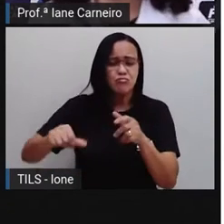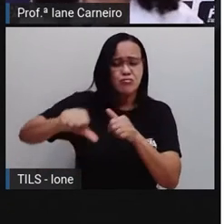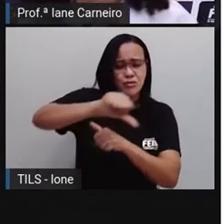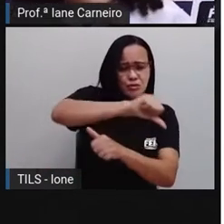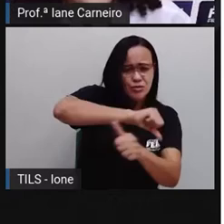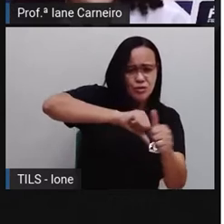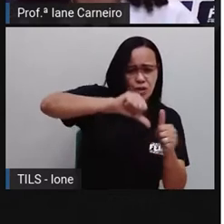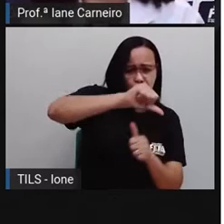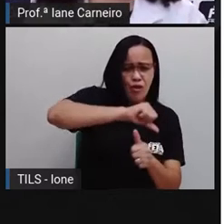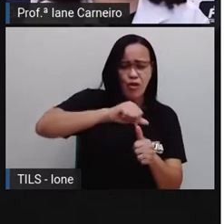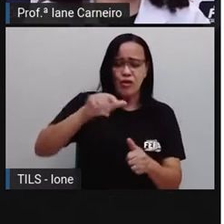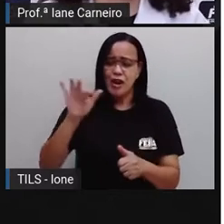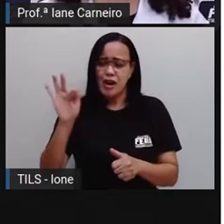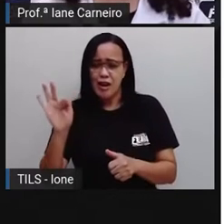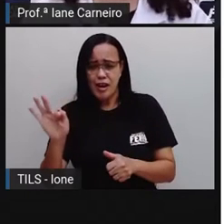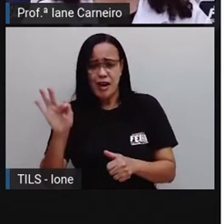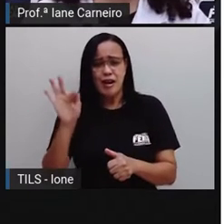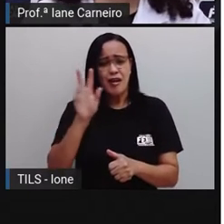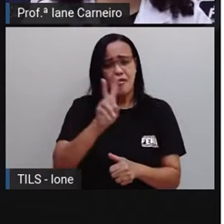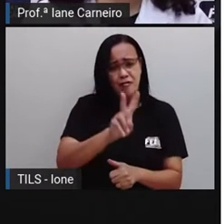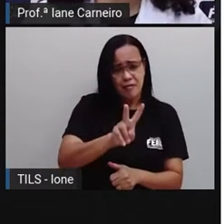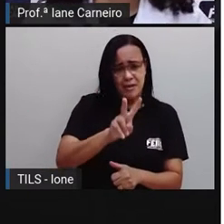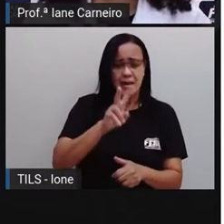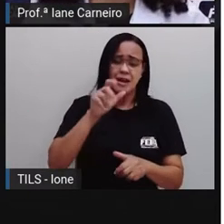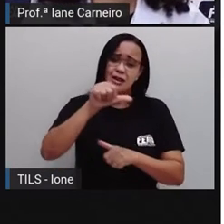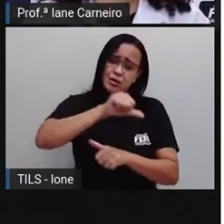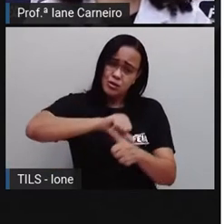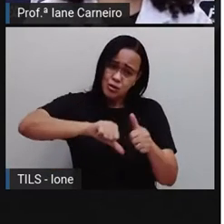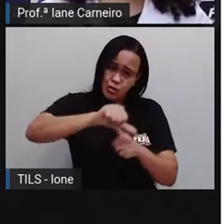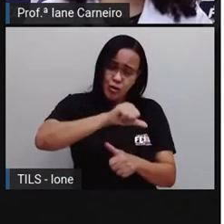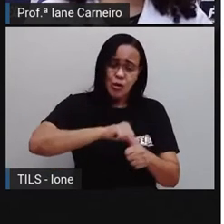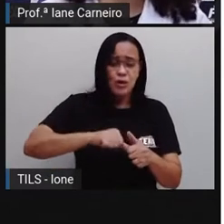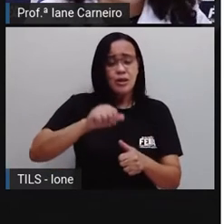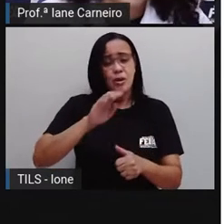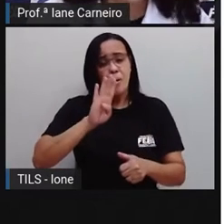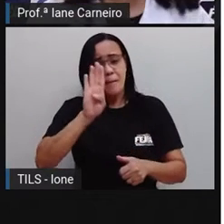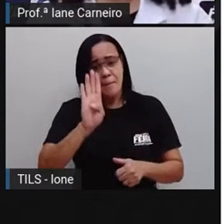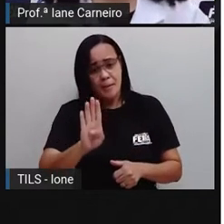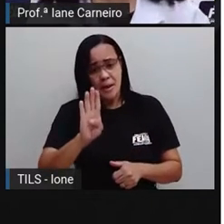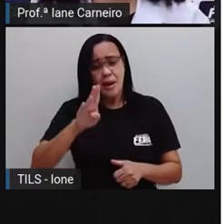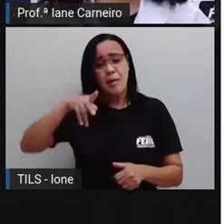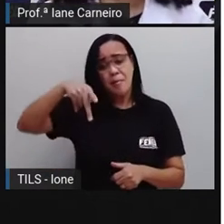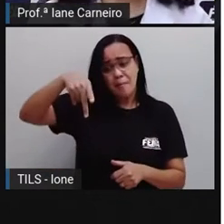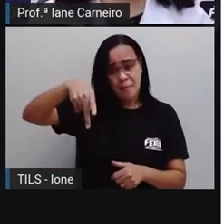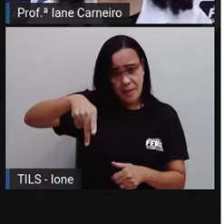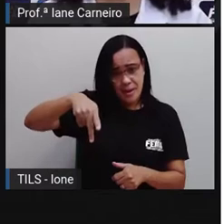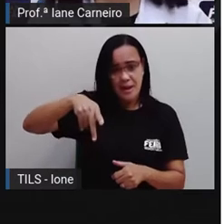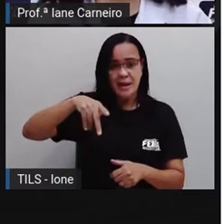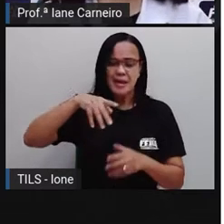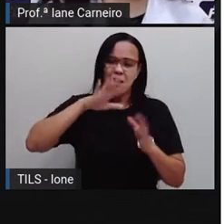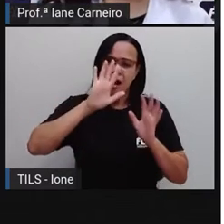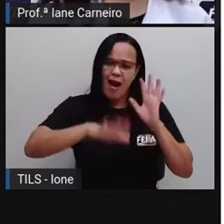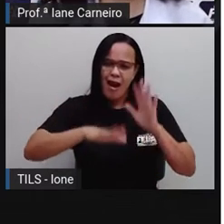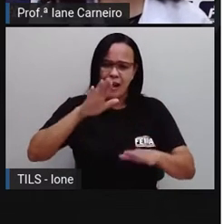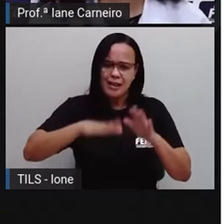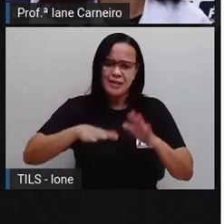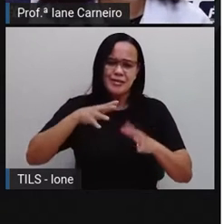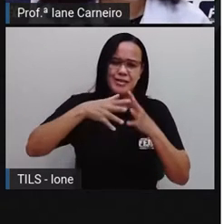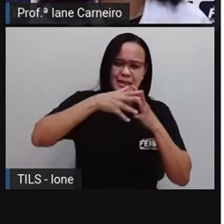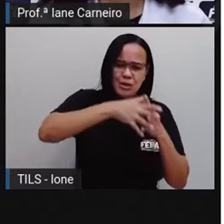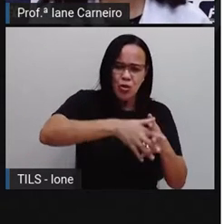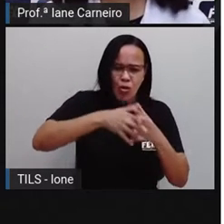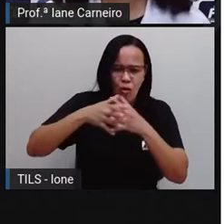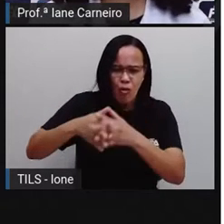pelo V, né? Trocar o B pelo P, né? O D pelo T e aí a gente